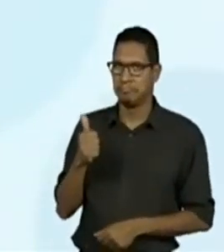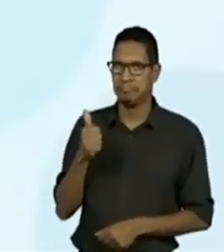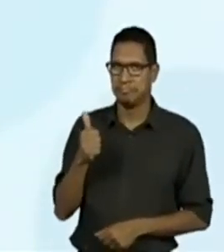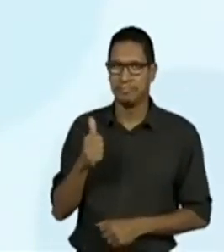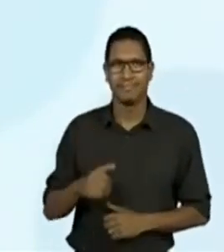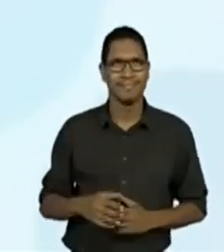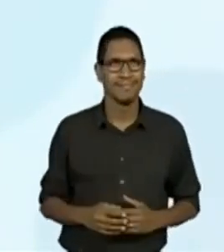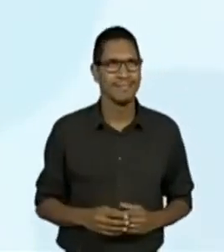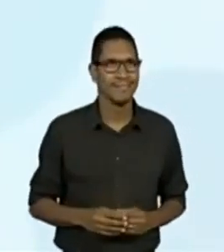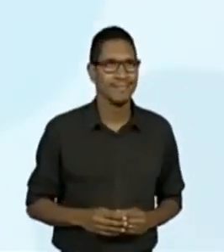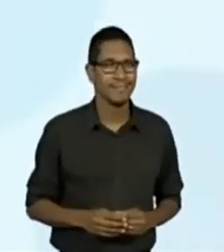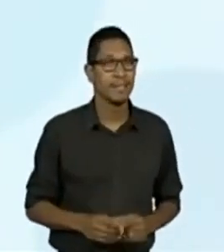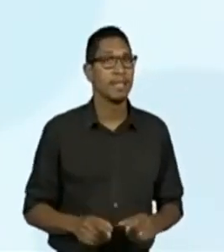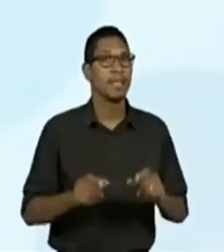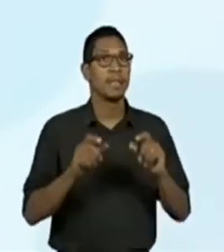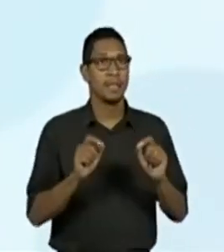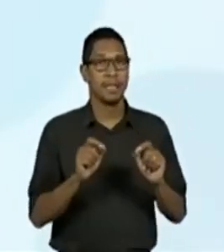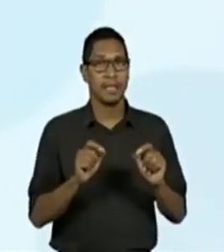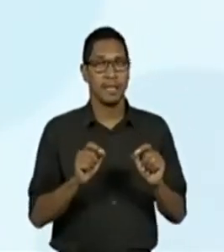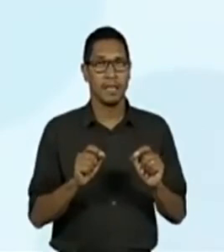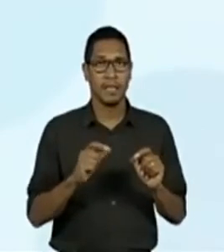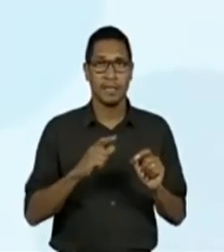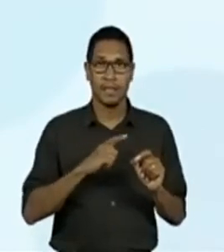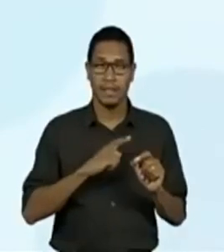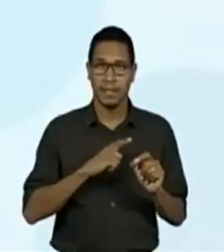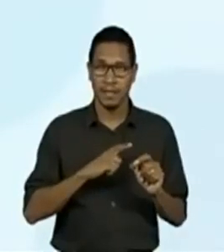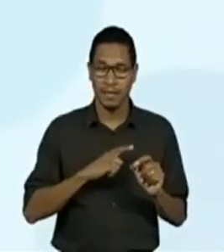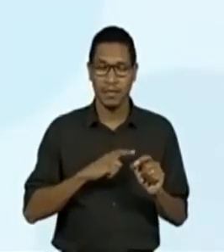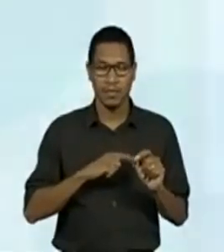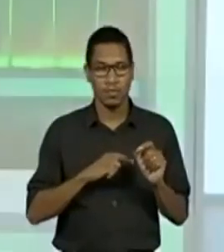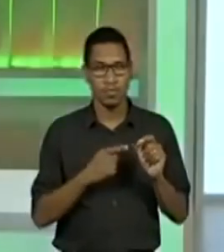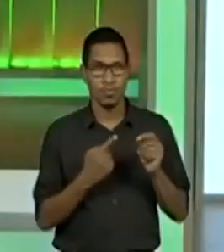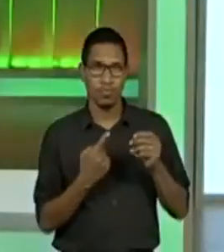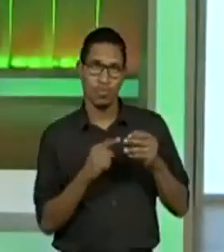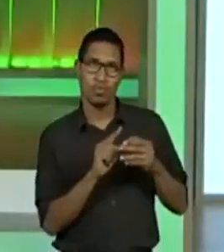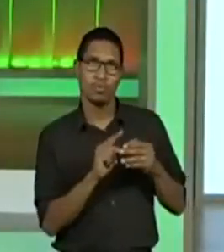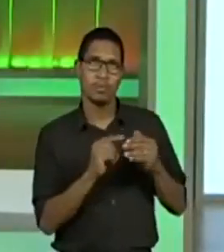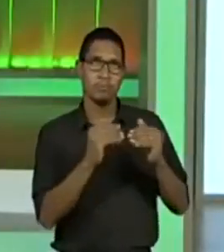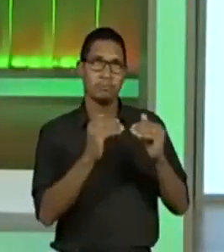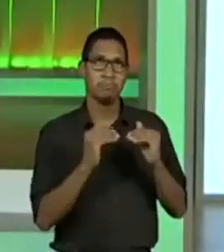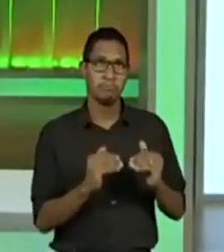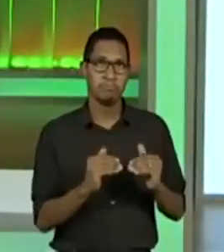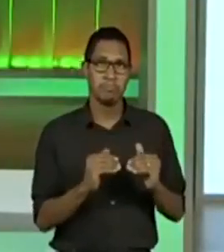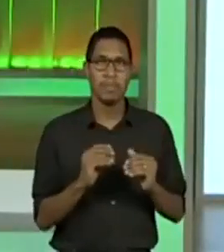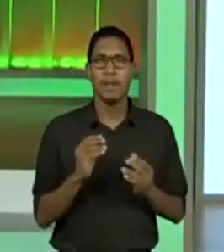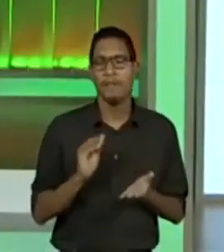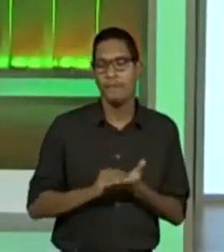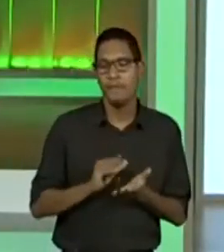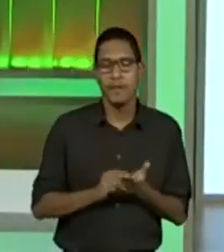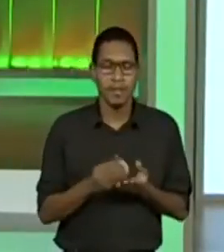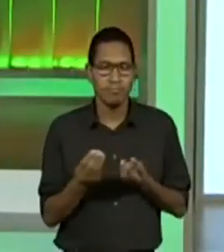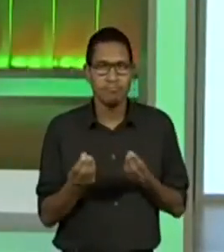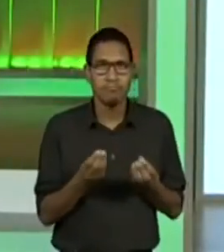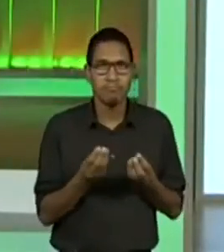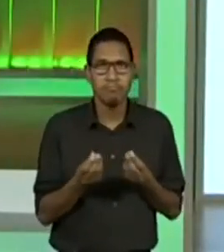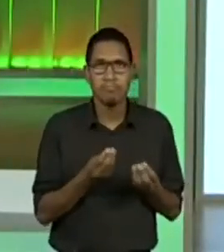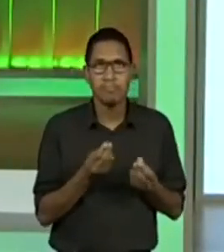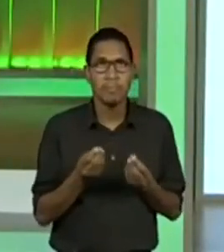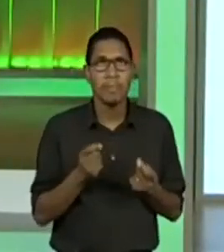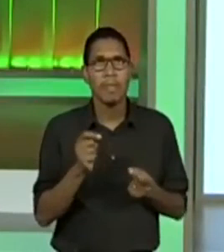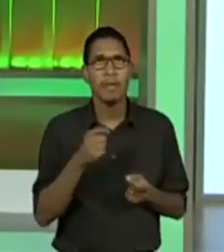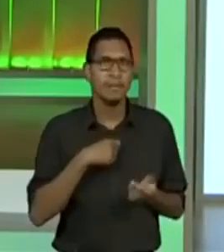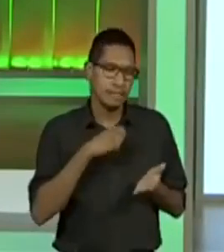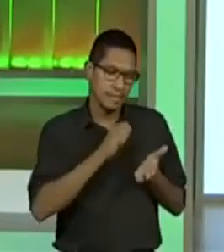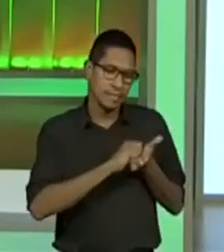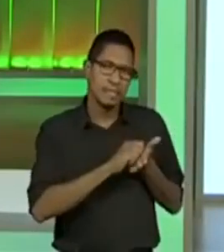E aí, eu termino, agora, estão faltando algumas coisas. Na hora que eu acabei de escrever